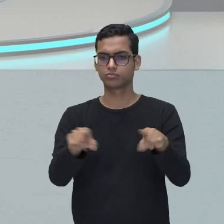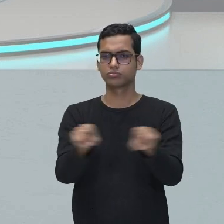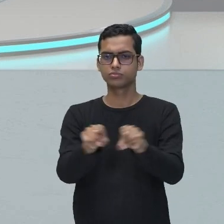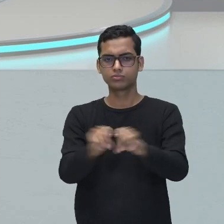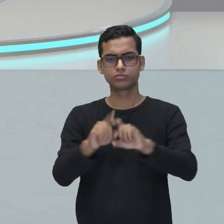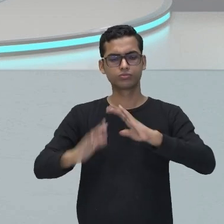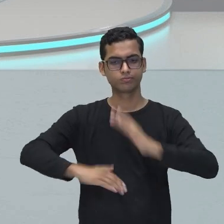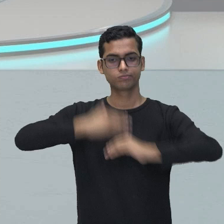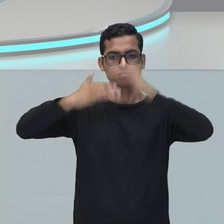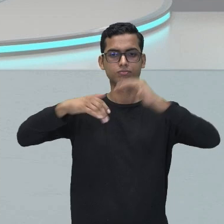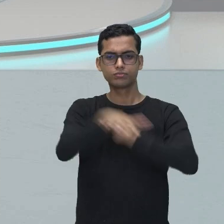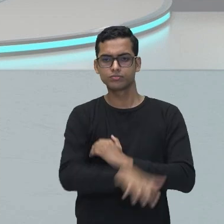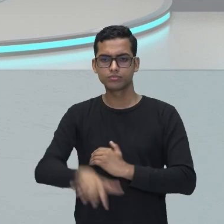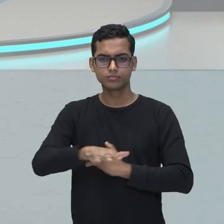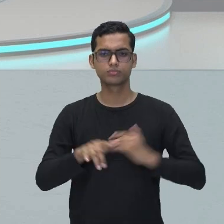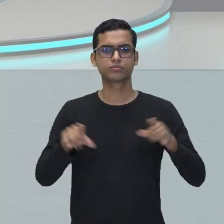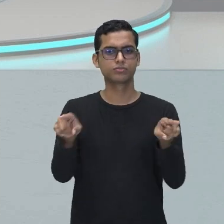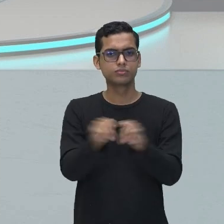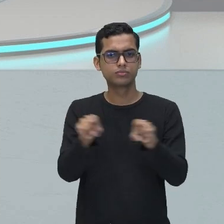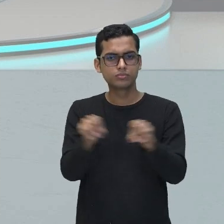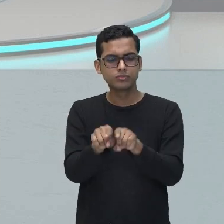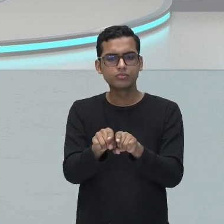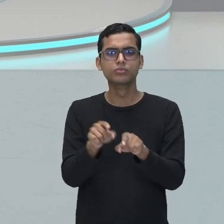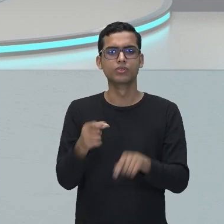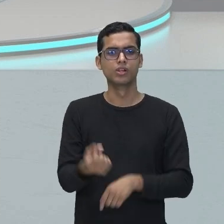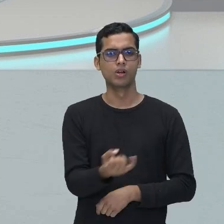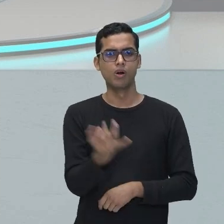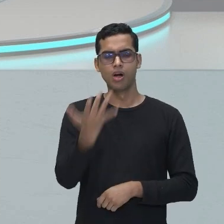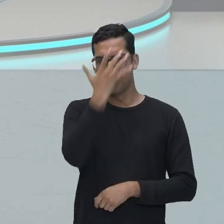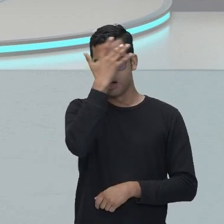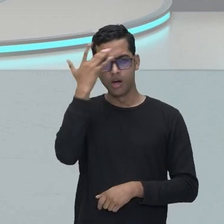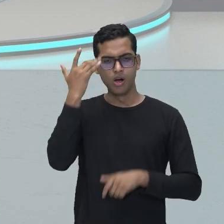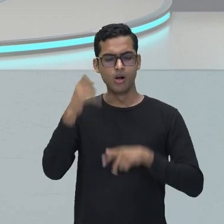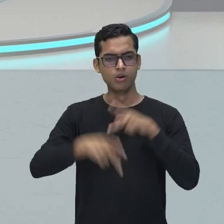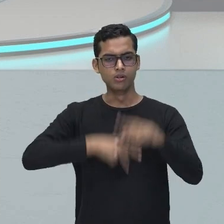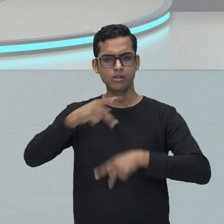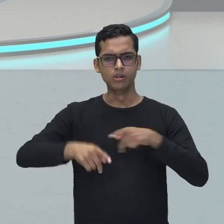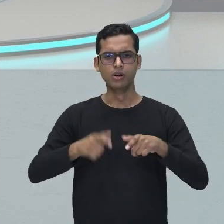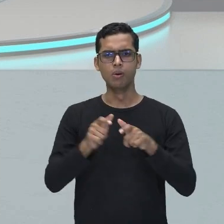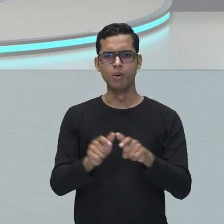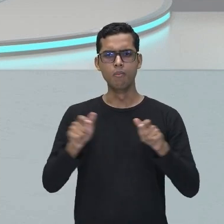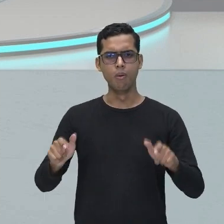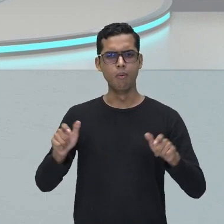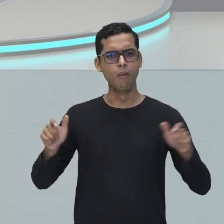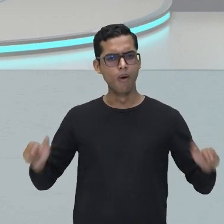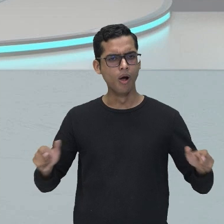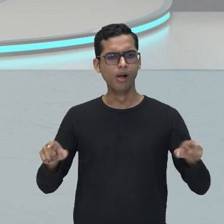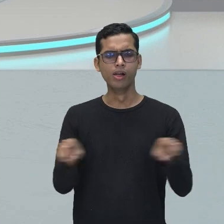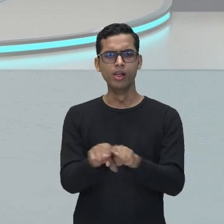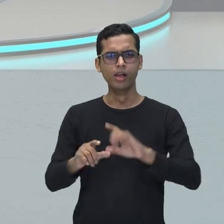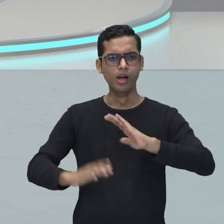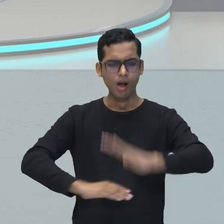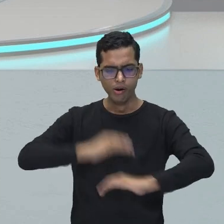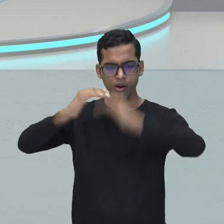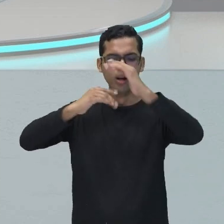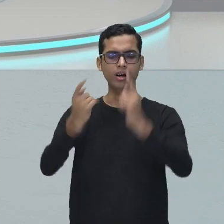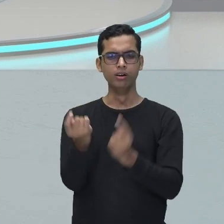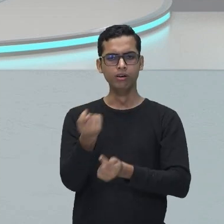desenvolvimento e o aumento da população propiciou um forte desenvolvimento